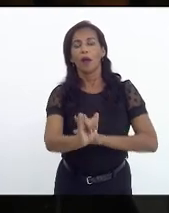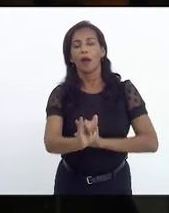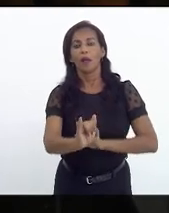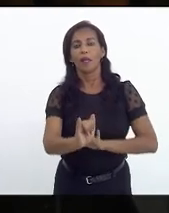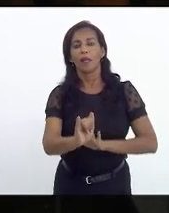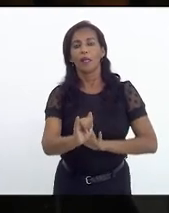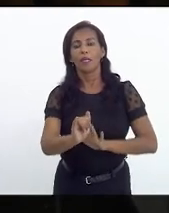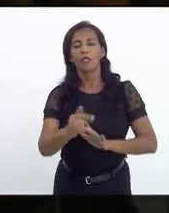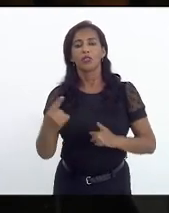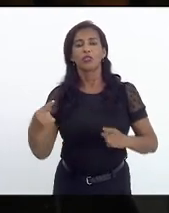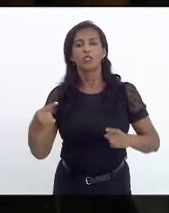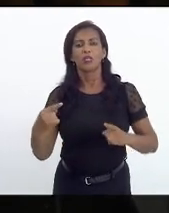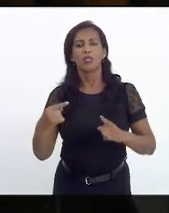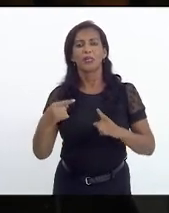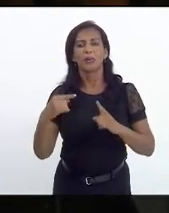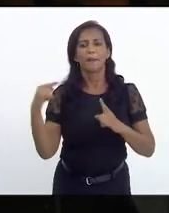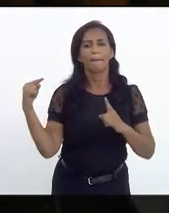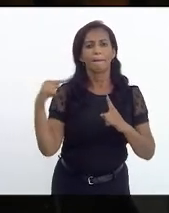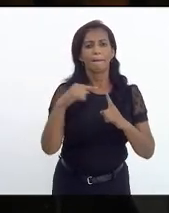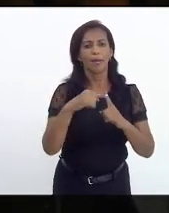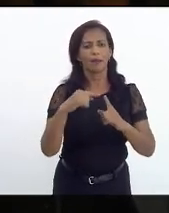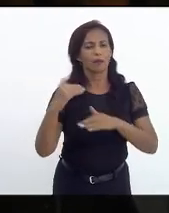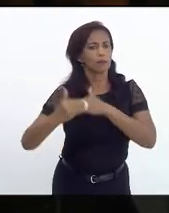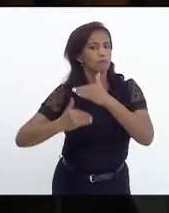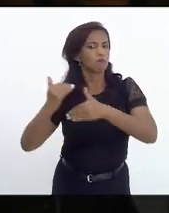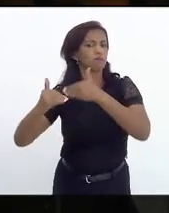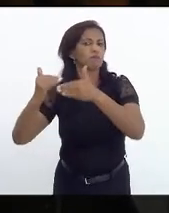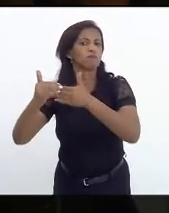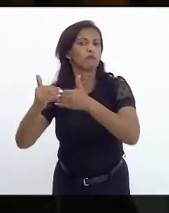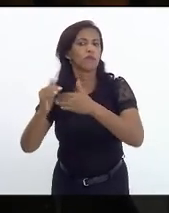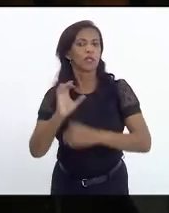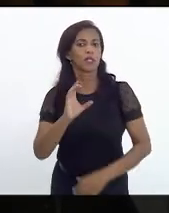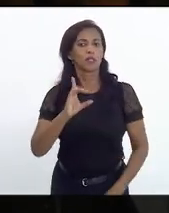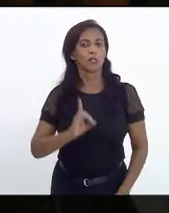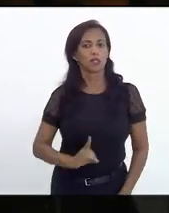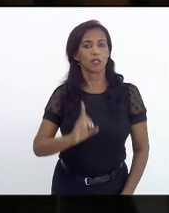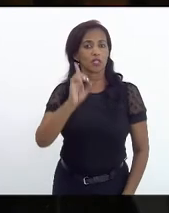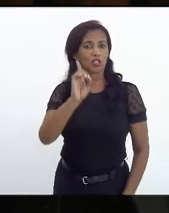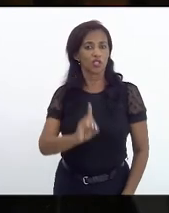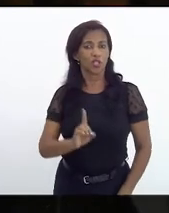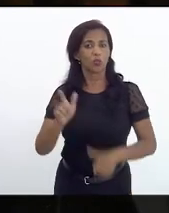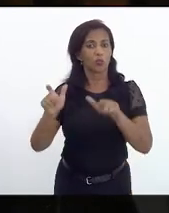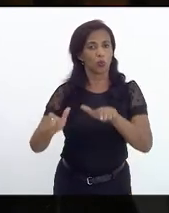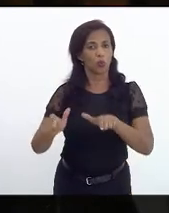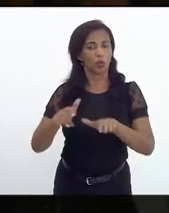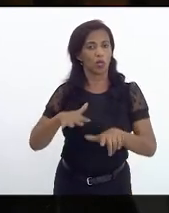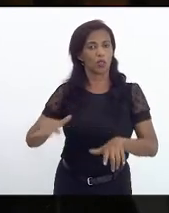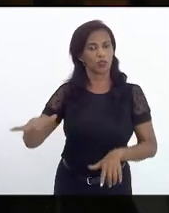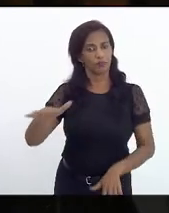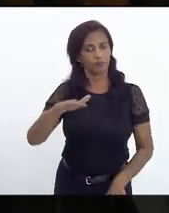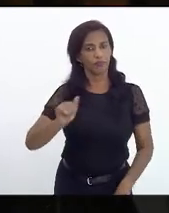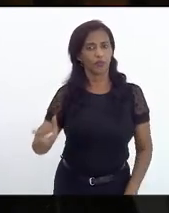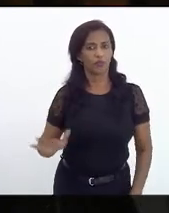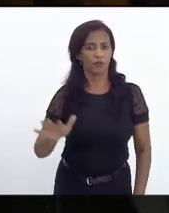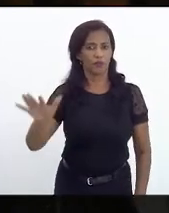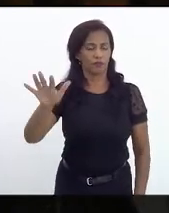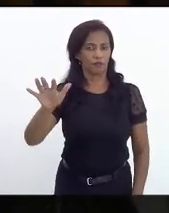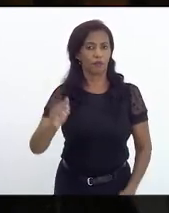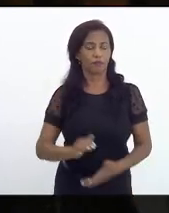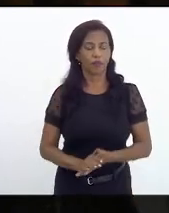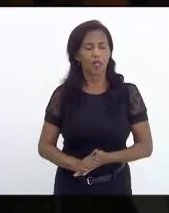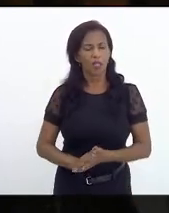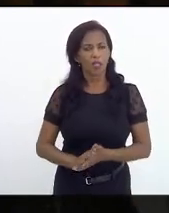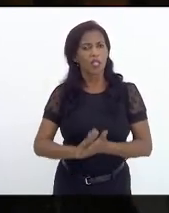de metas favela-cidadão, plano de desenvolvimento cidadania e direitos em território de favela e demais áreas populares e que já